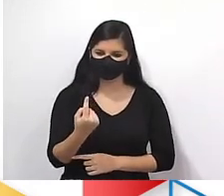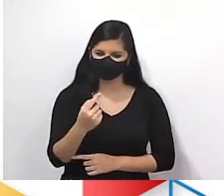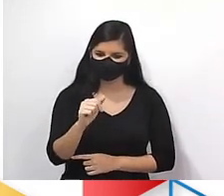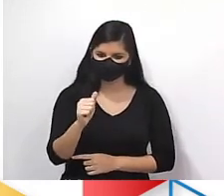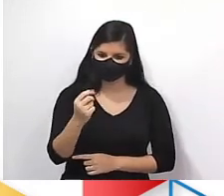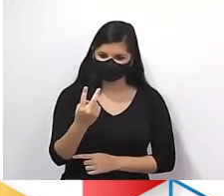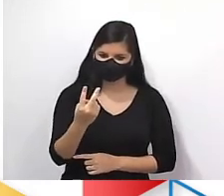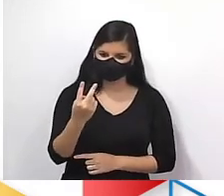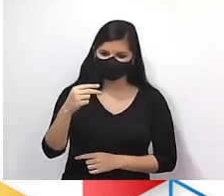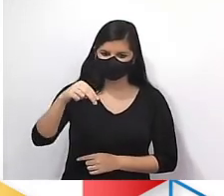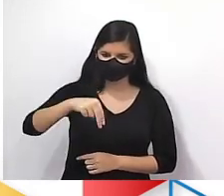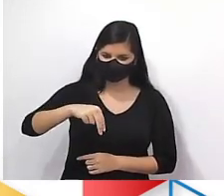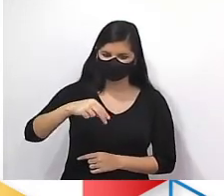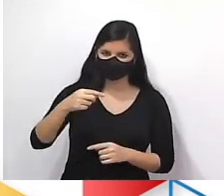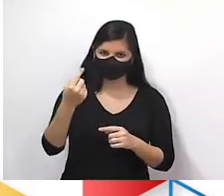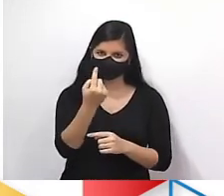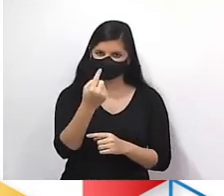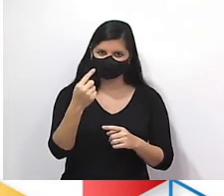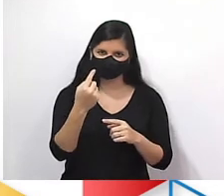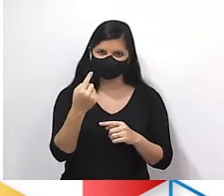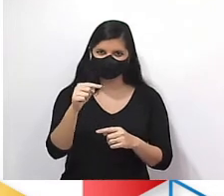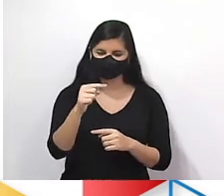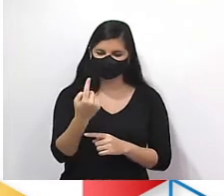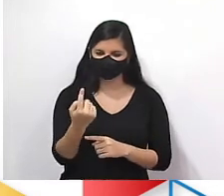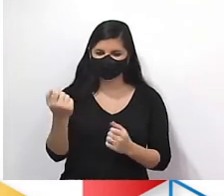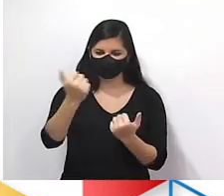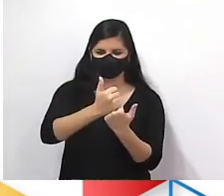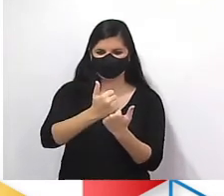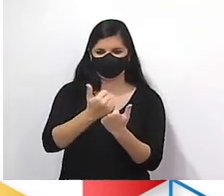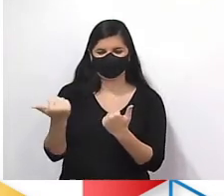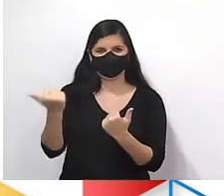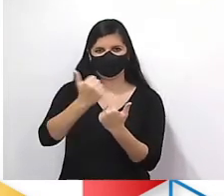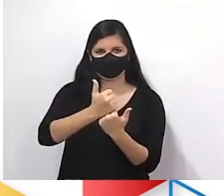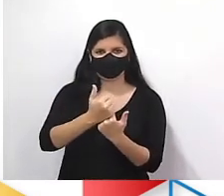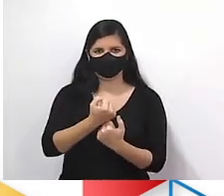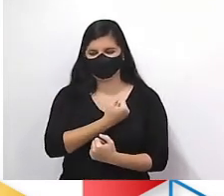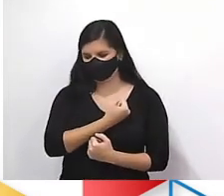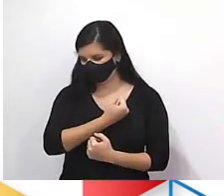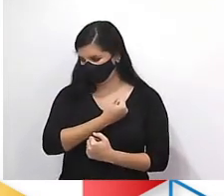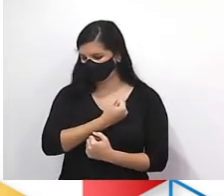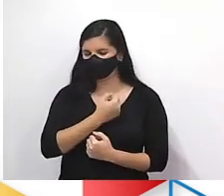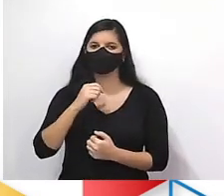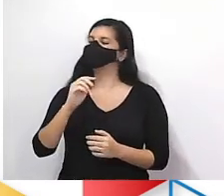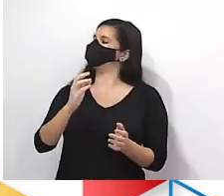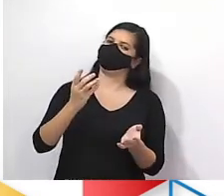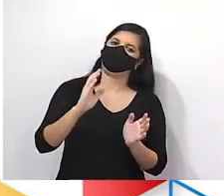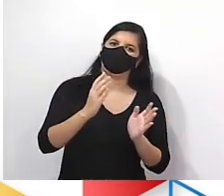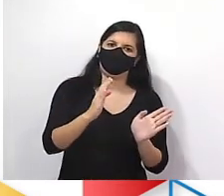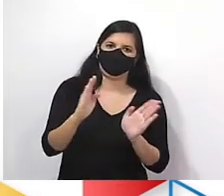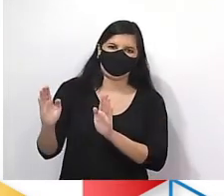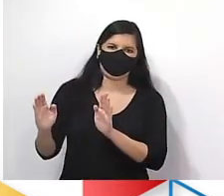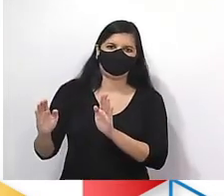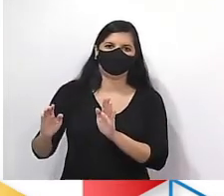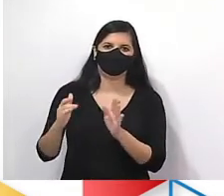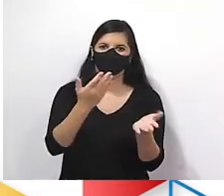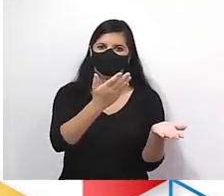2N menos 1. Então eu vou substituir esse valor direto pela ordem. Lembra disso? Que a ordem pode